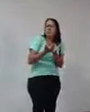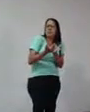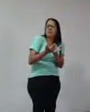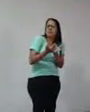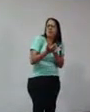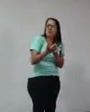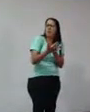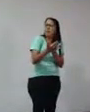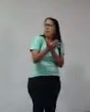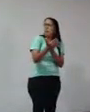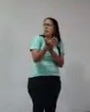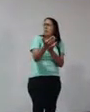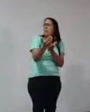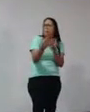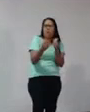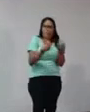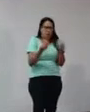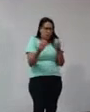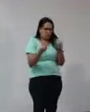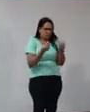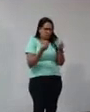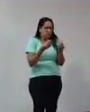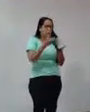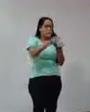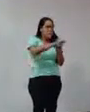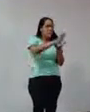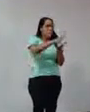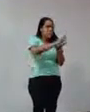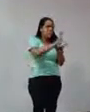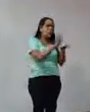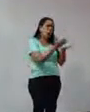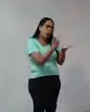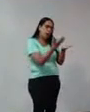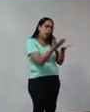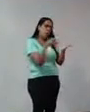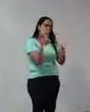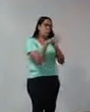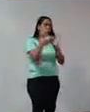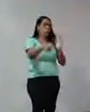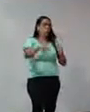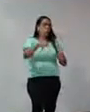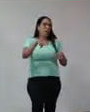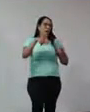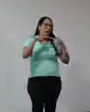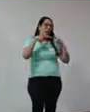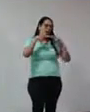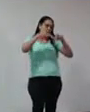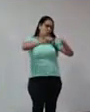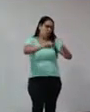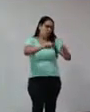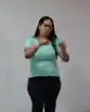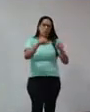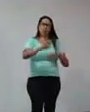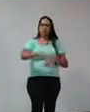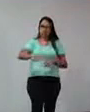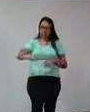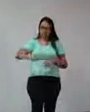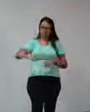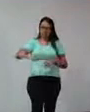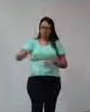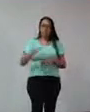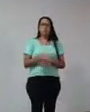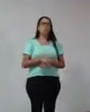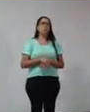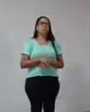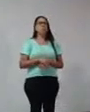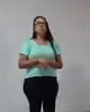livro para levar a divulgação científica para crianças, uma linguagem para a criança. Então, eu